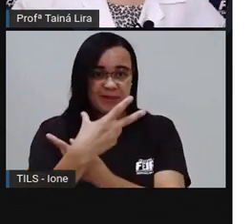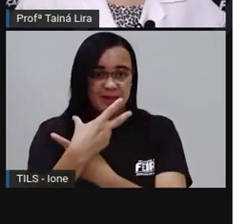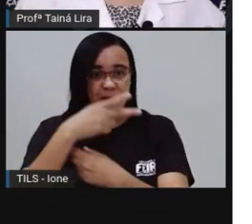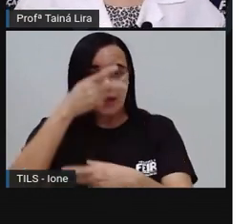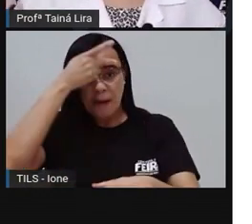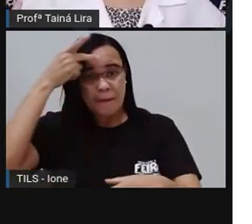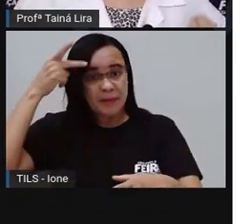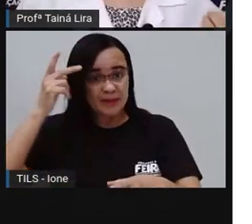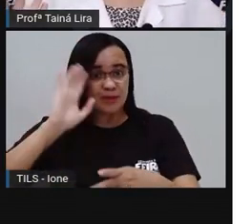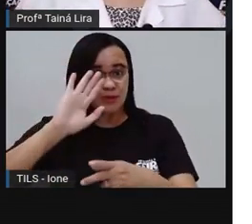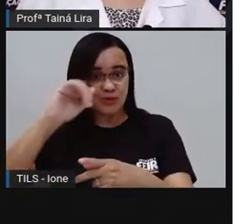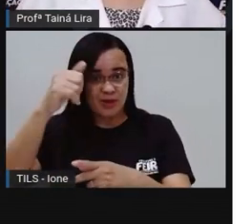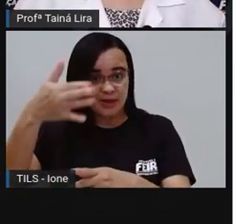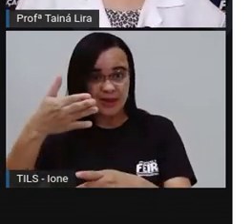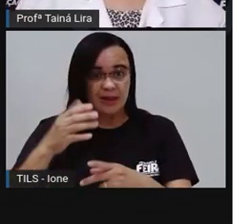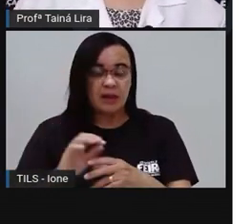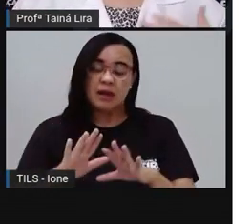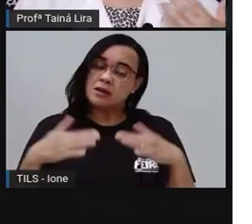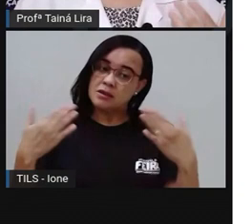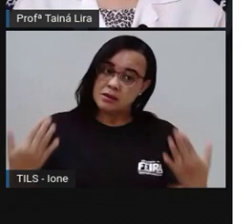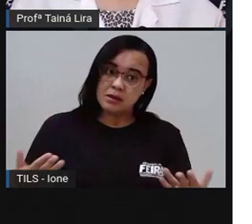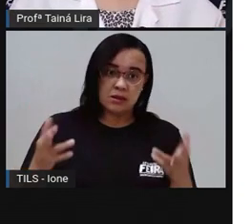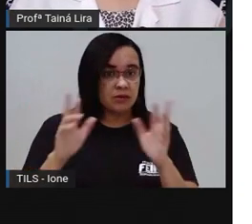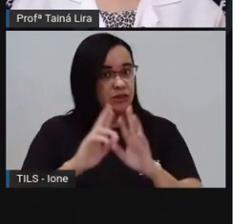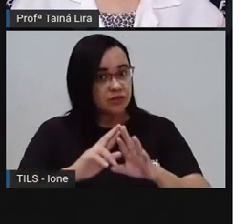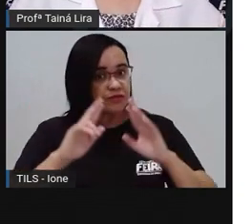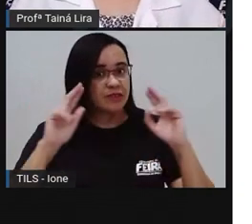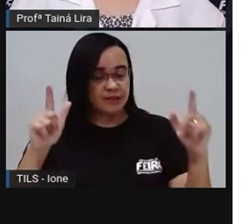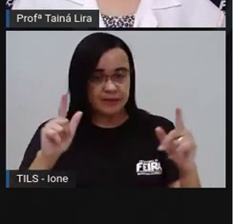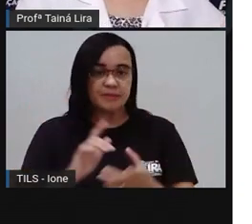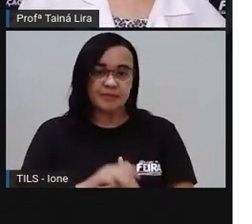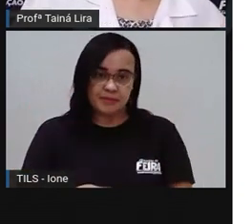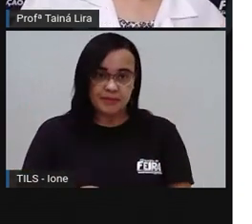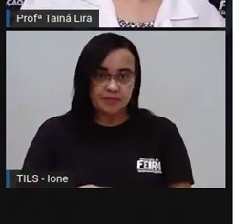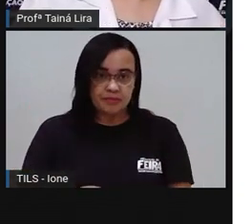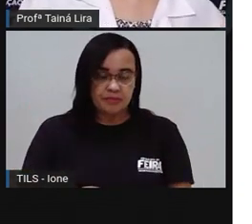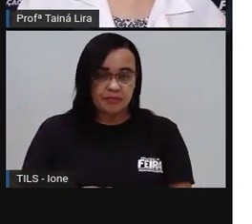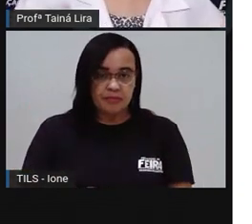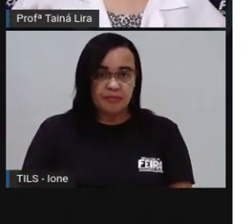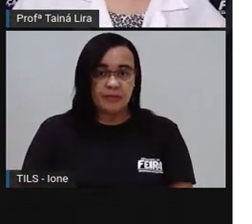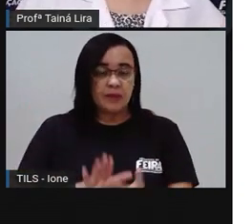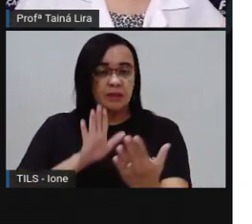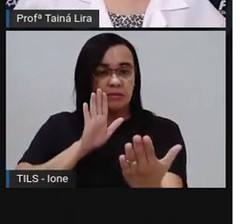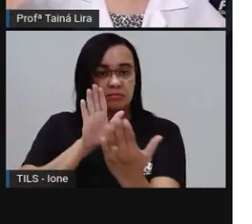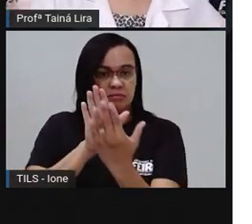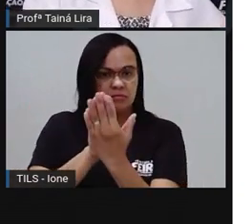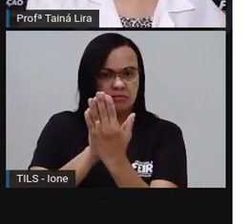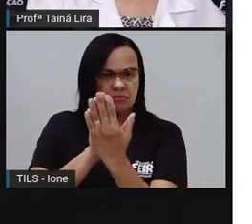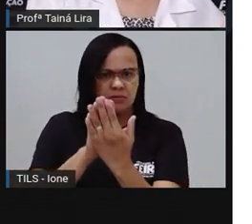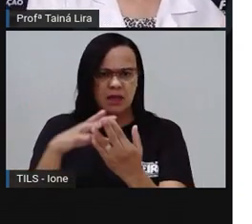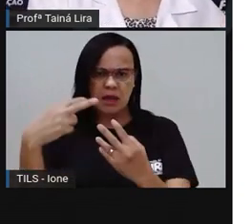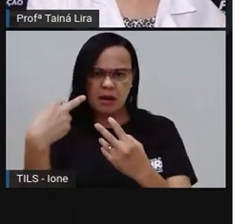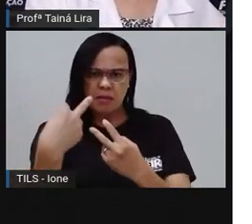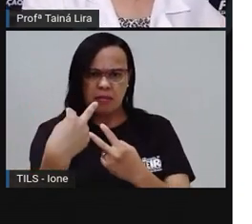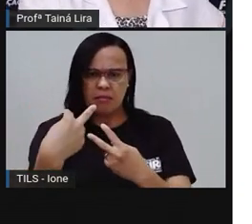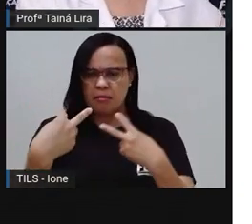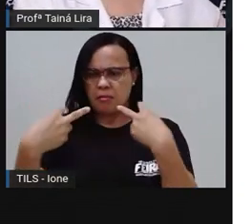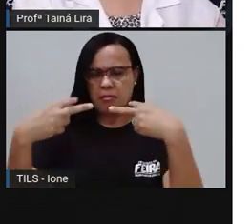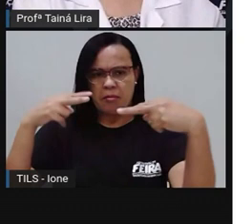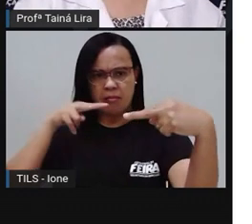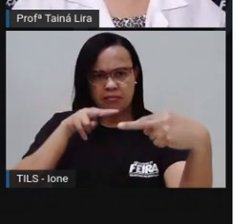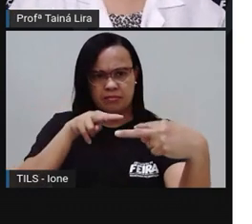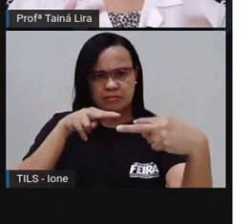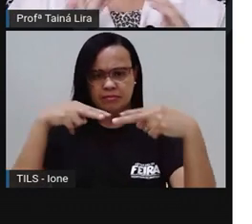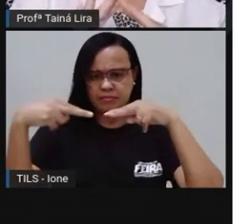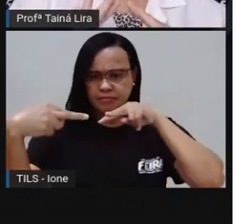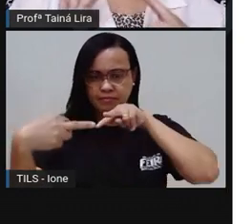Então é por isso que é diferente, tá? Você não vai ter a pessoa ali na sua frente, não é verdade? Para você apresentar